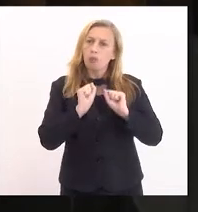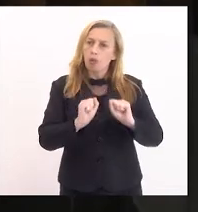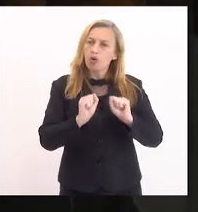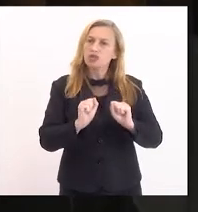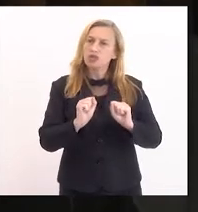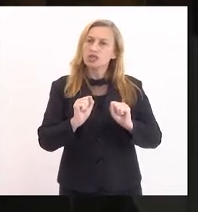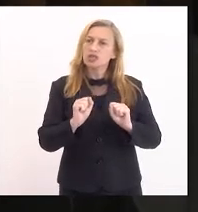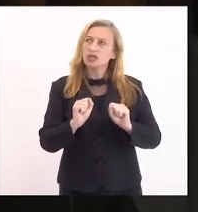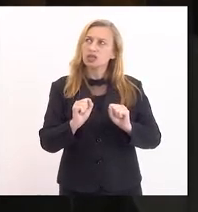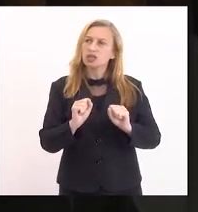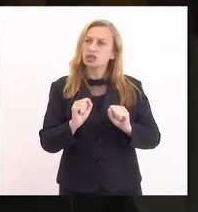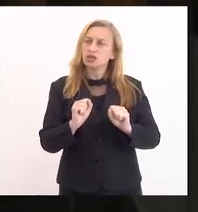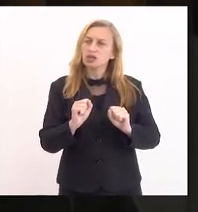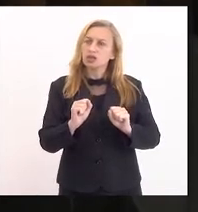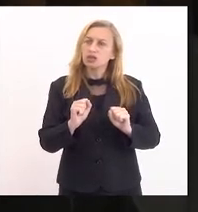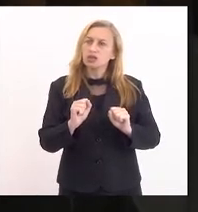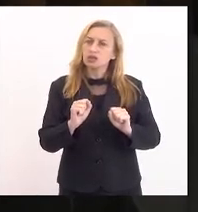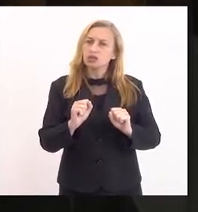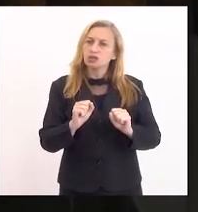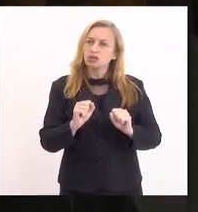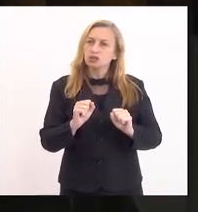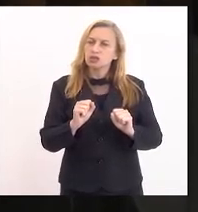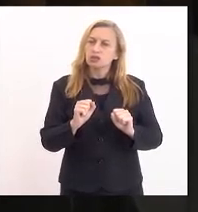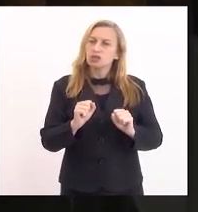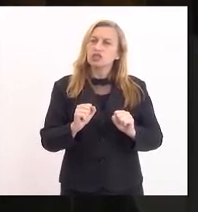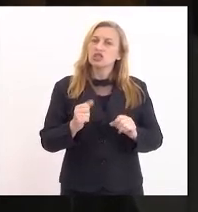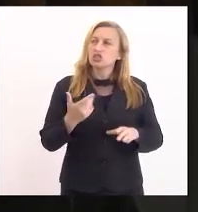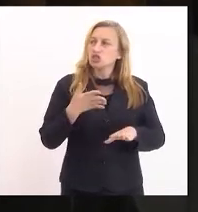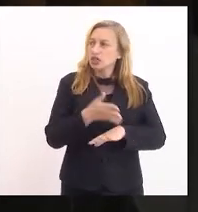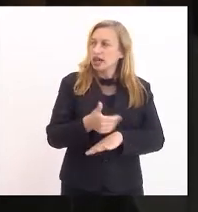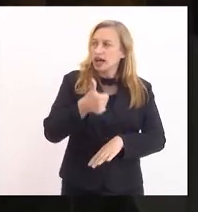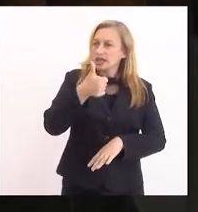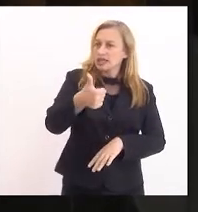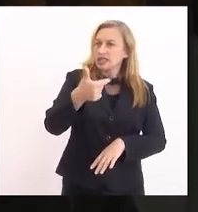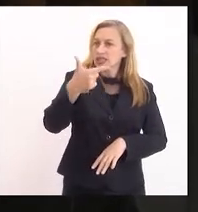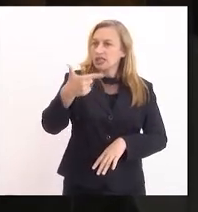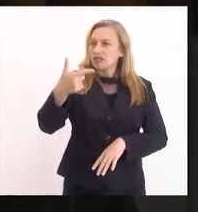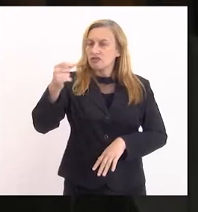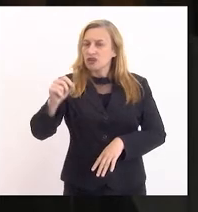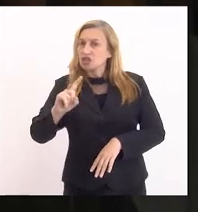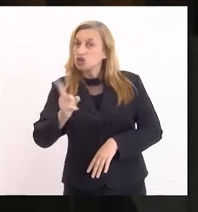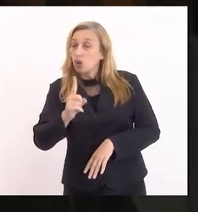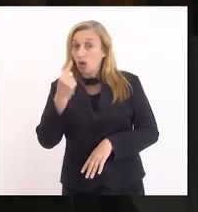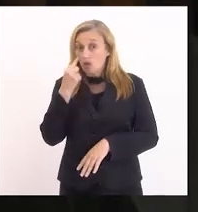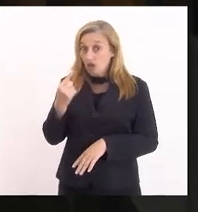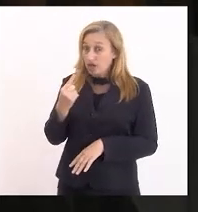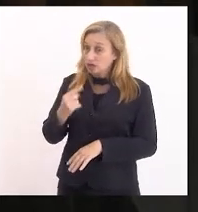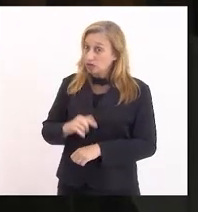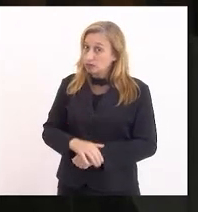chegar a 120 dólares. Veja,